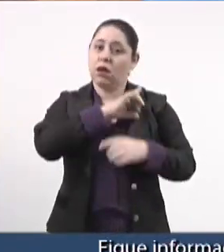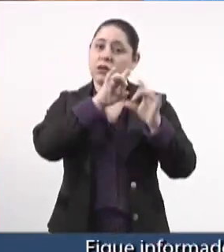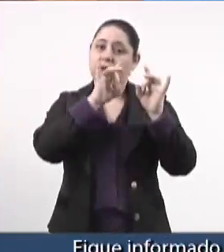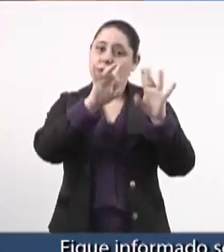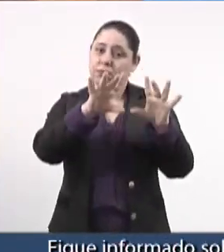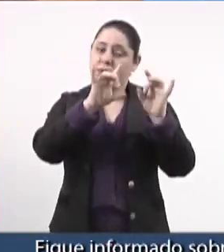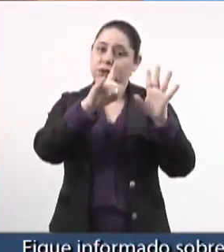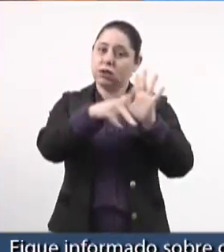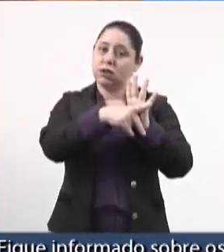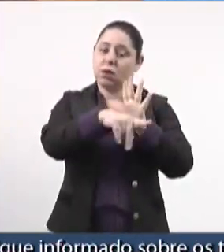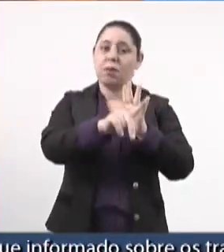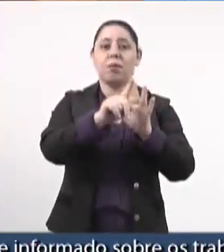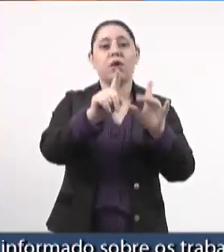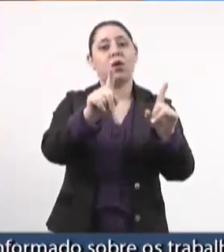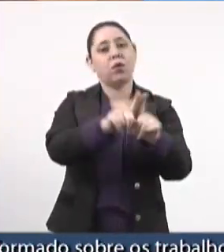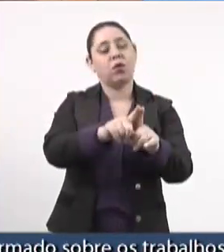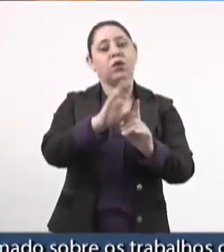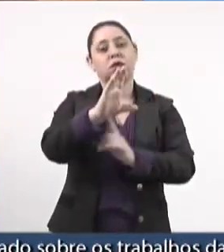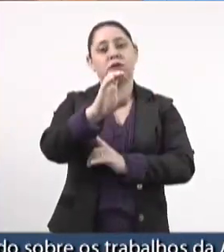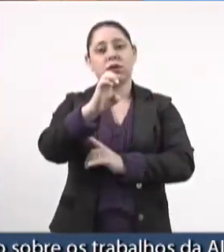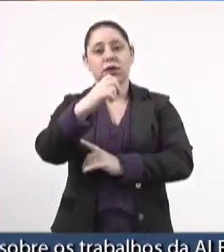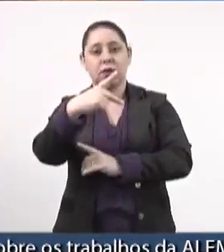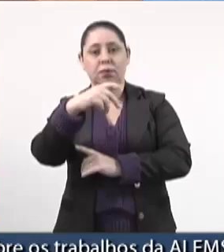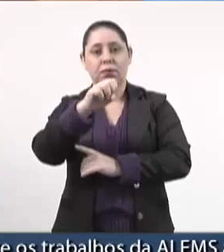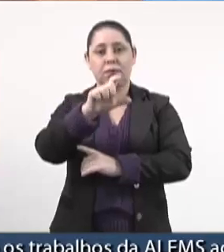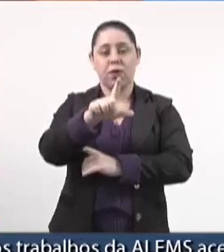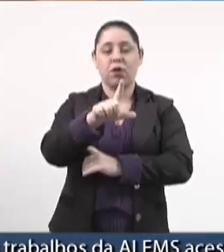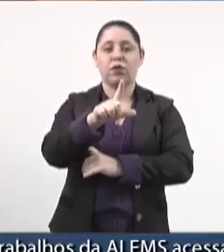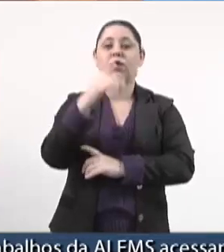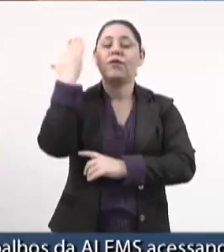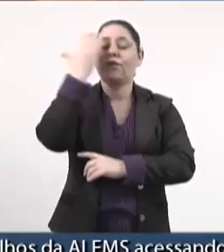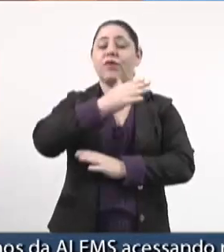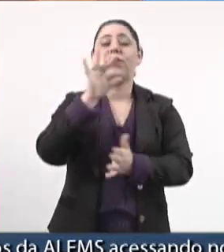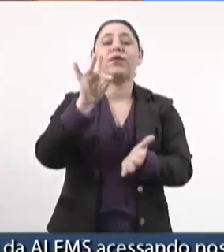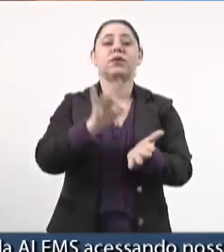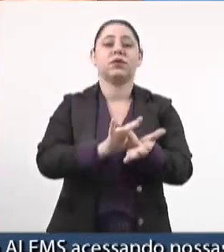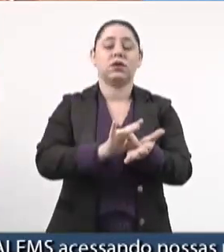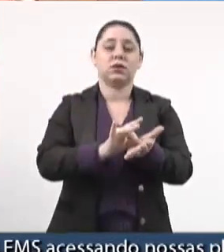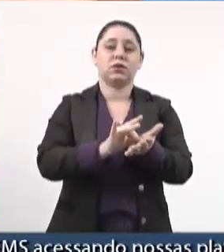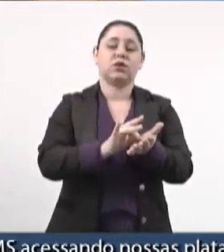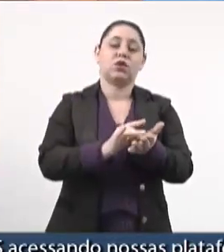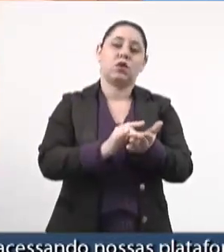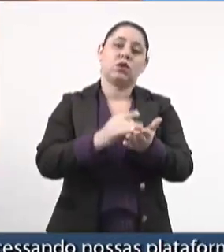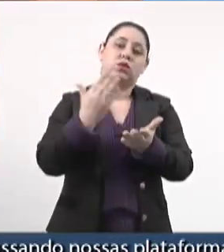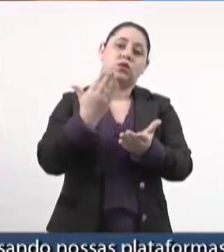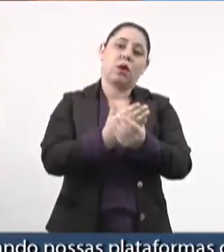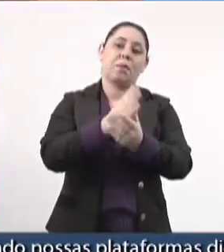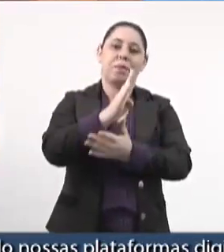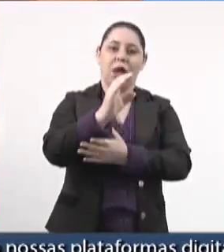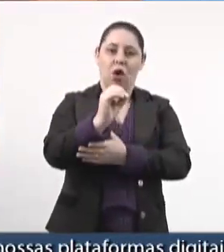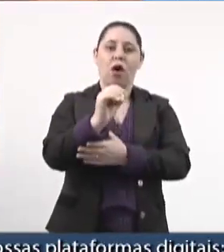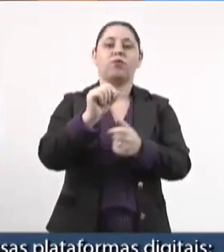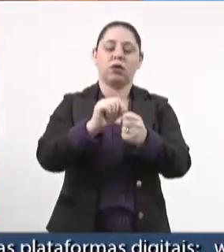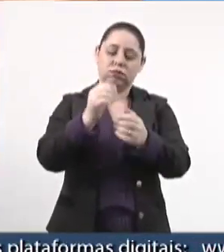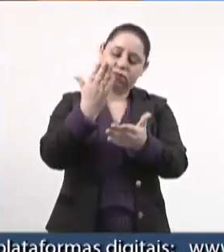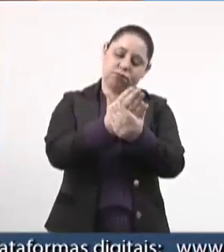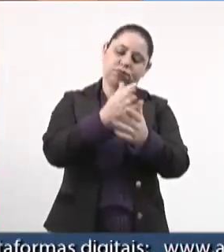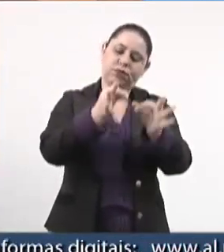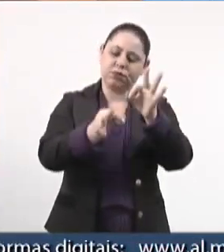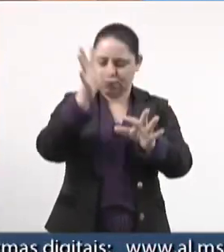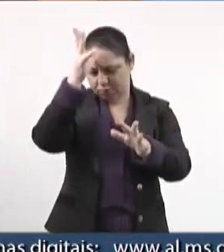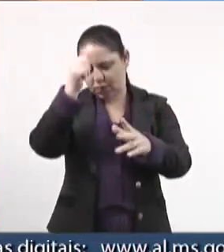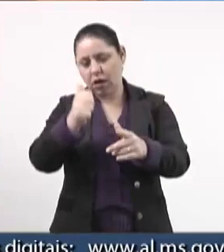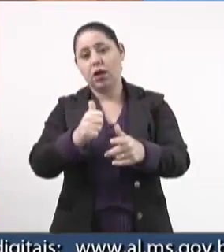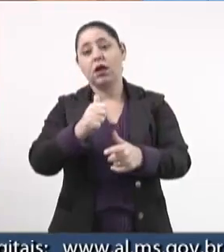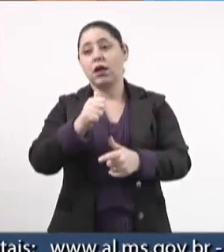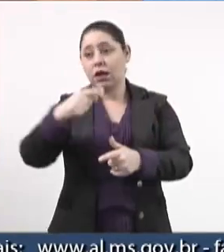especializadas, como no CEPOL, para que, de fato, os inquéritos possam seguir adiante e os